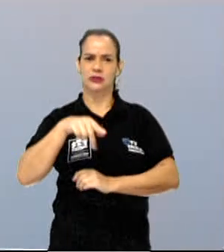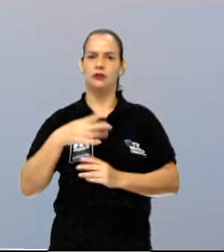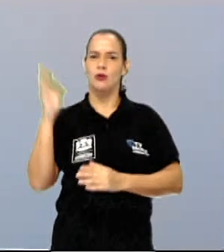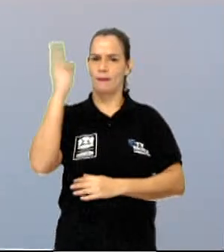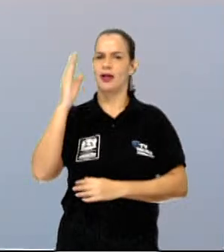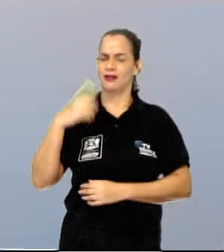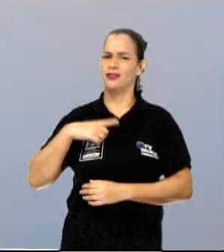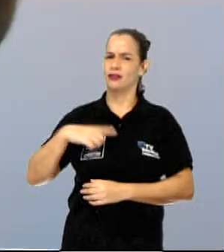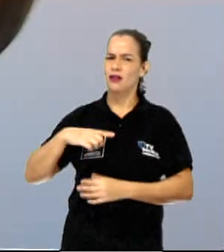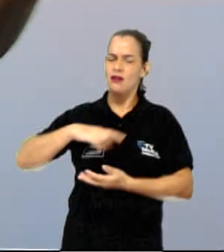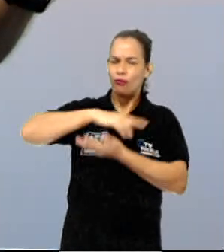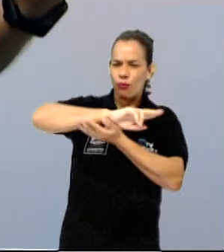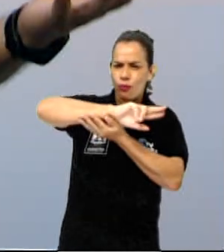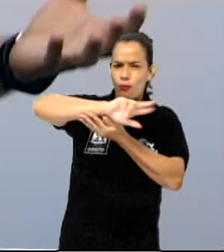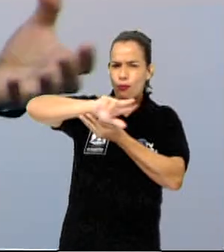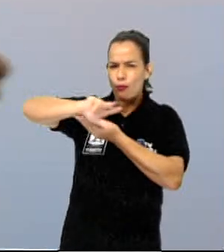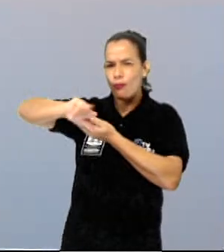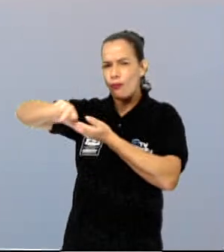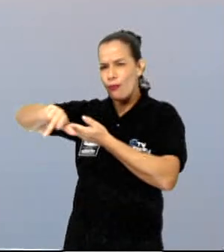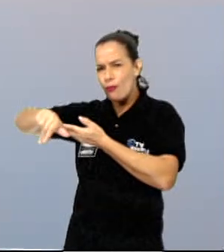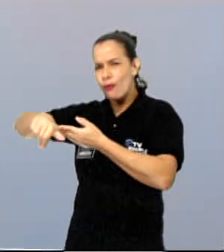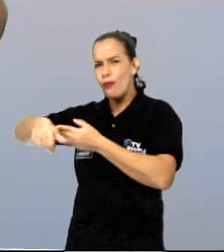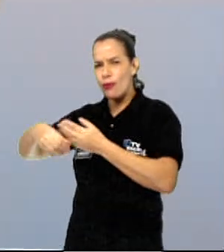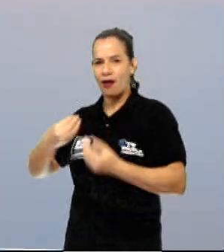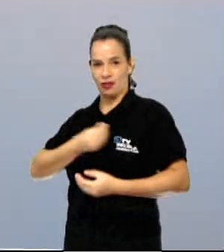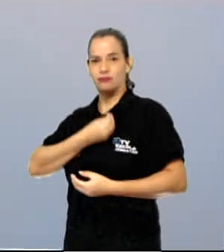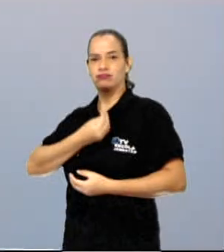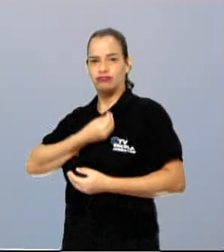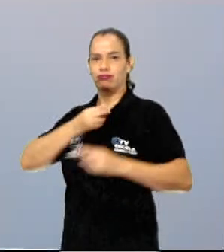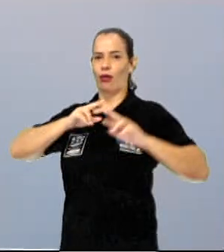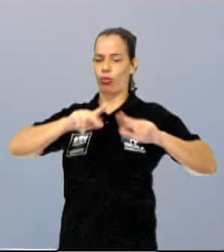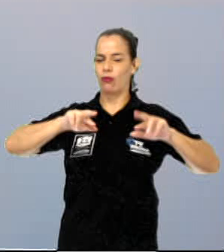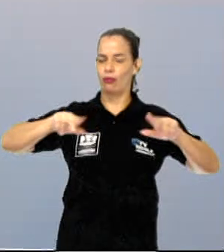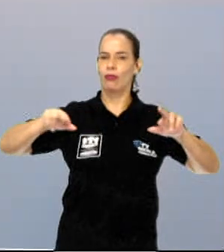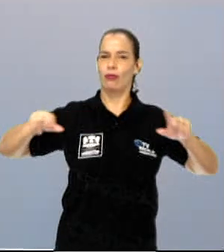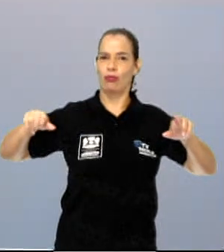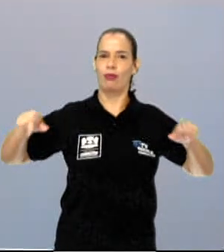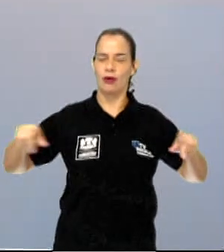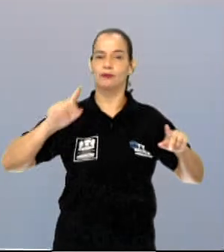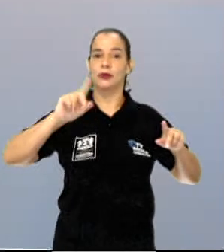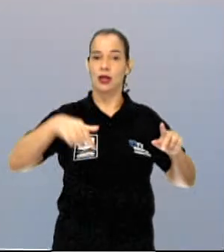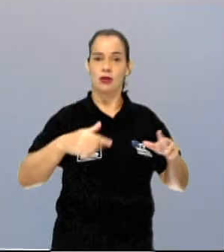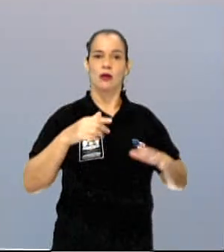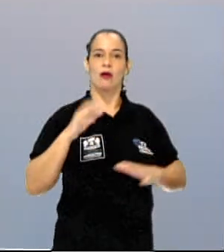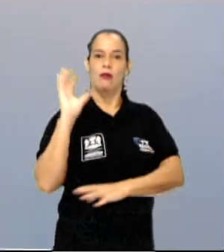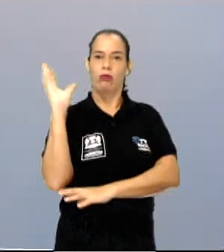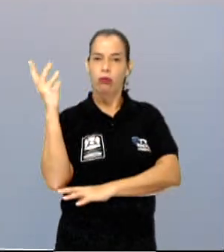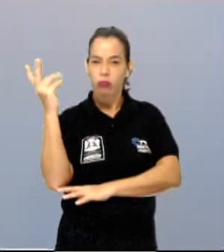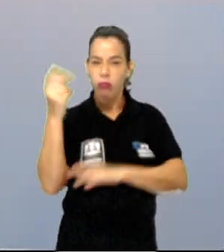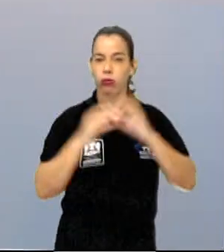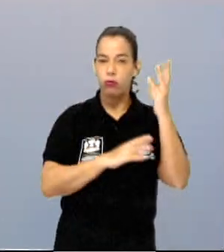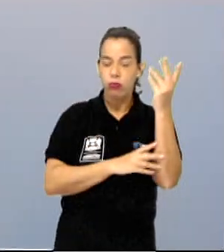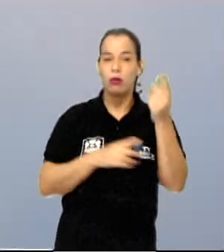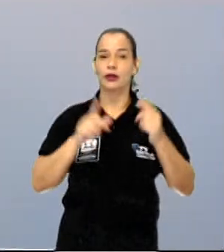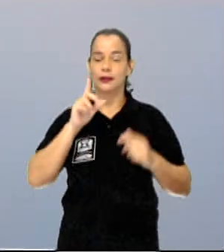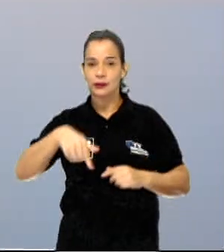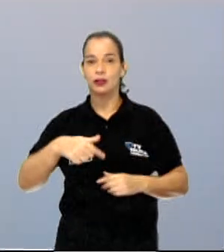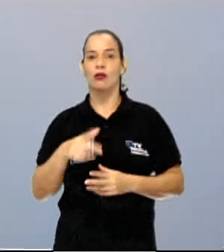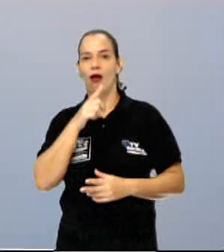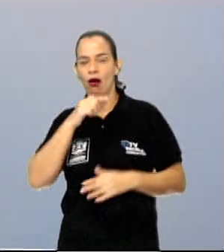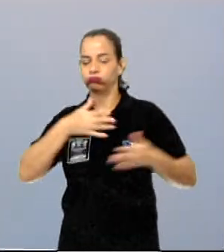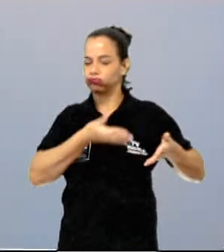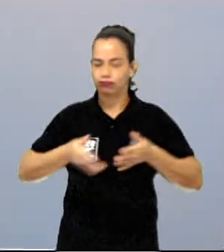tem uma imensa biodiversidade. Seja ela de flora, seja ela de fauna. Nós já vimos aí a